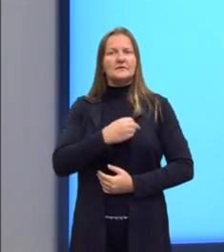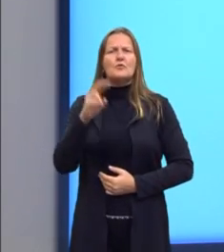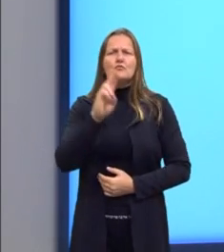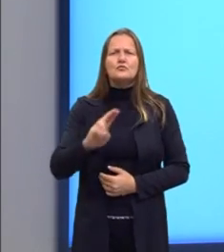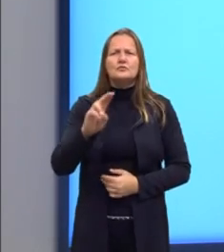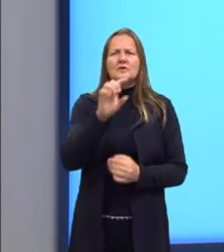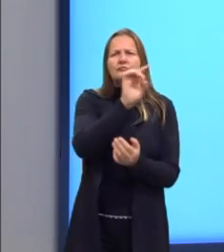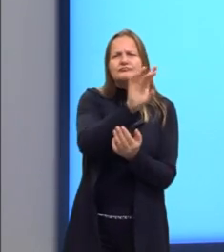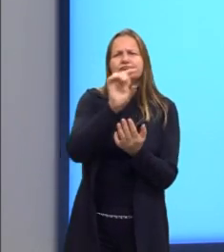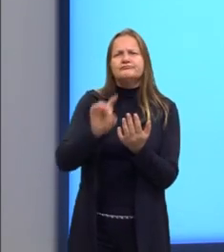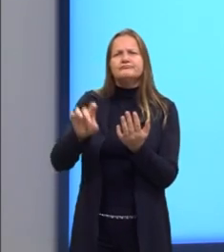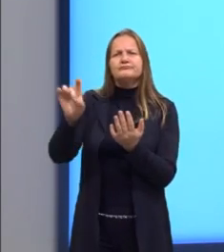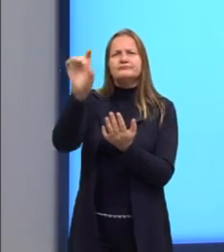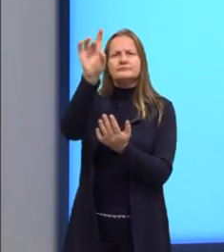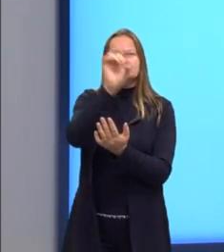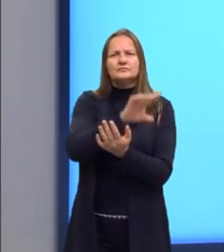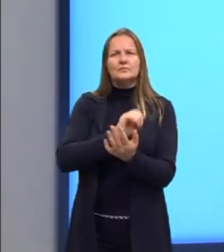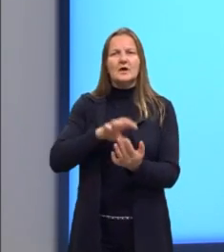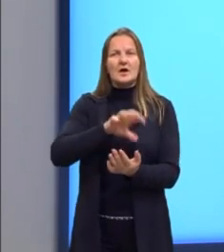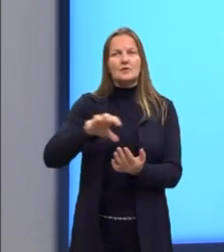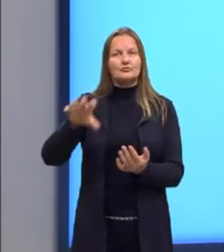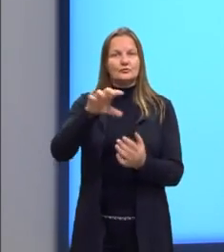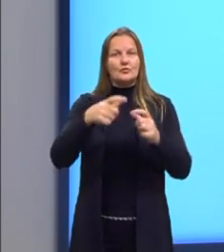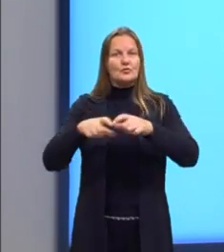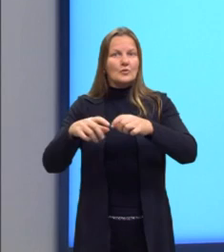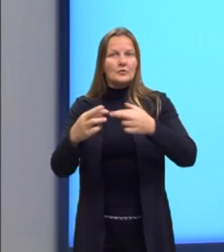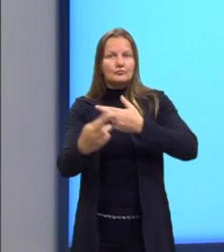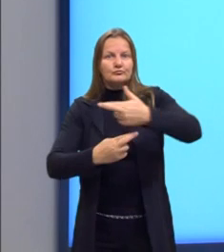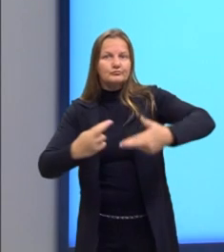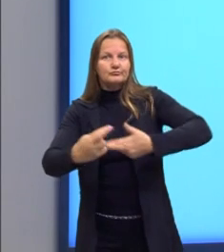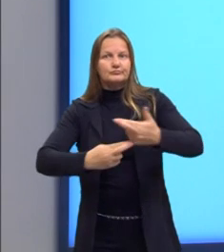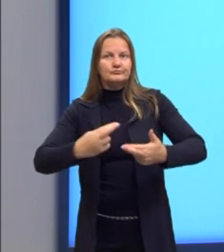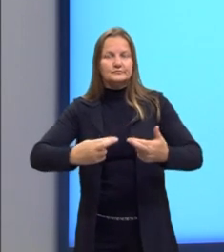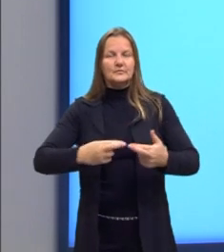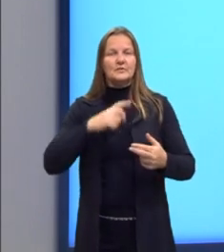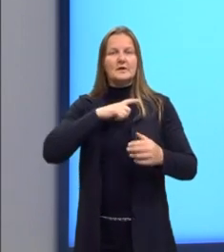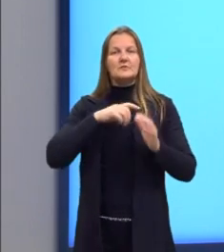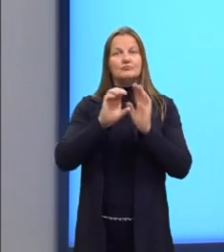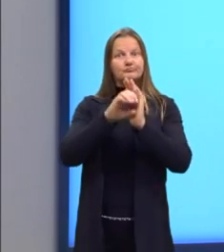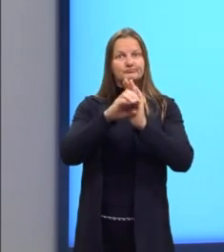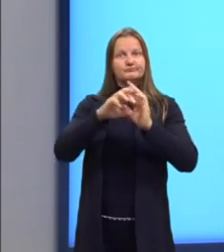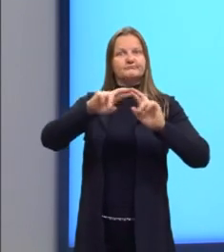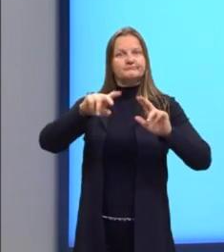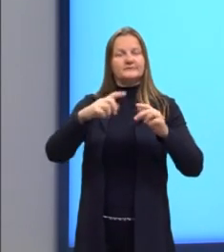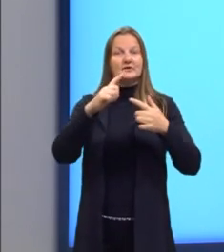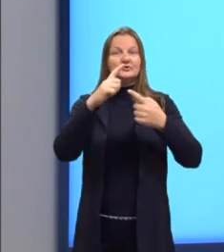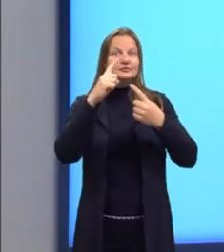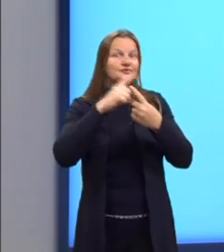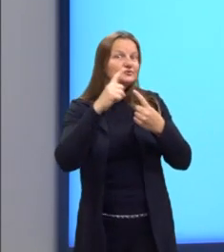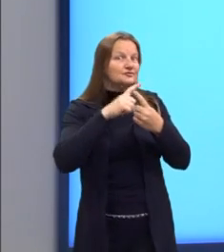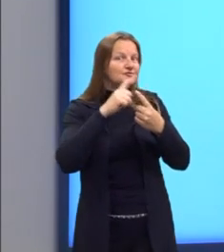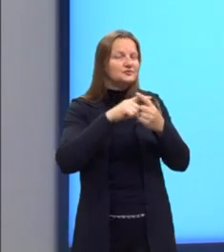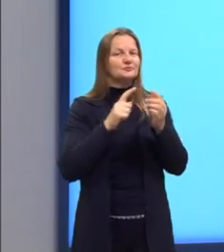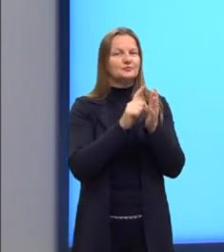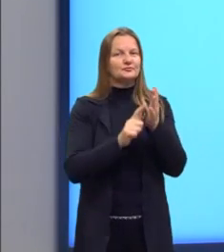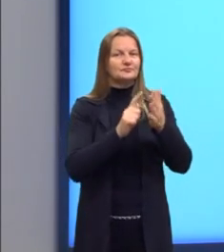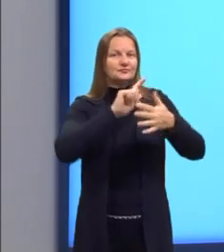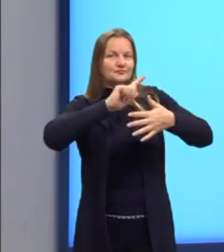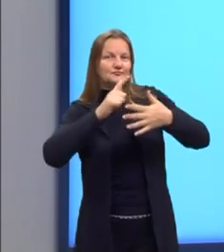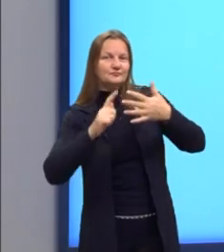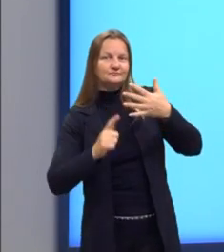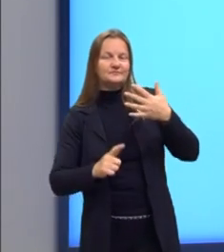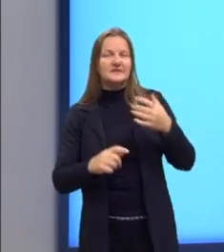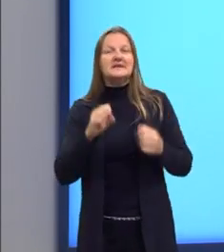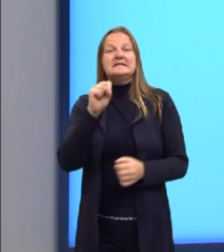Então, cada esfera, cada meio de convivência, vai trabalhar um determinado tipo de gênero. Então, por